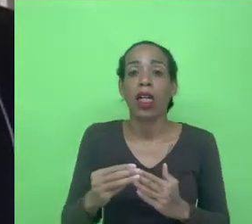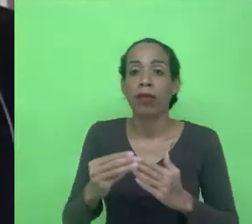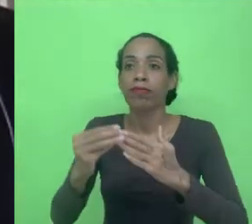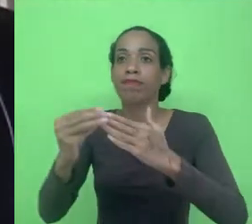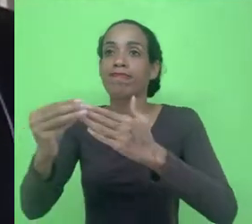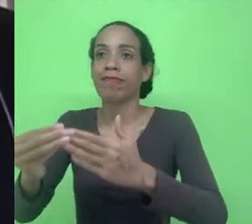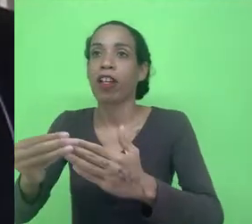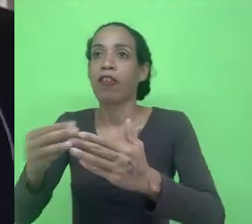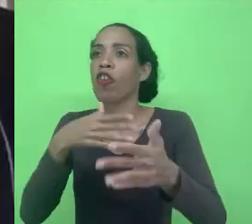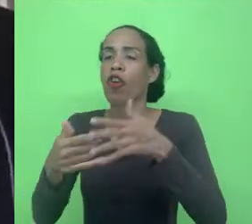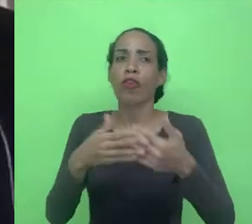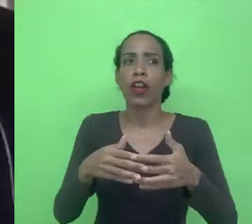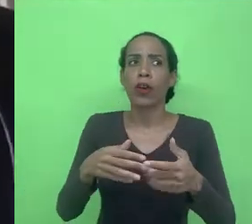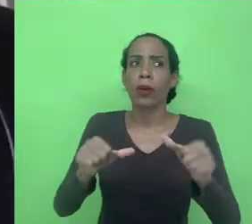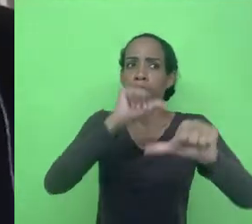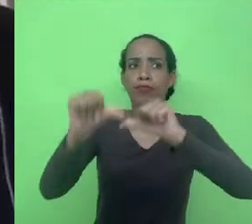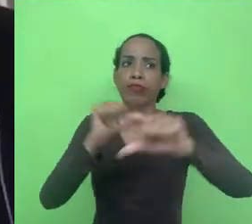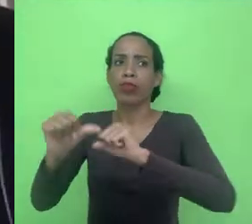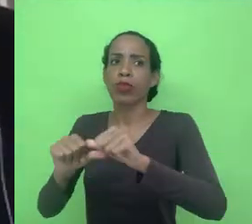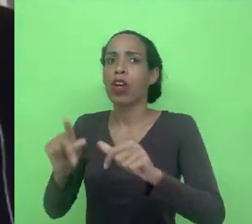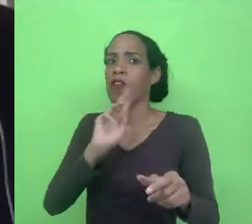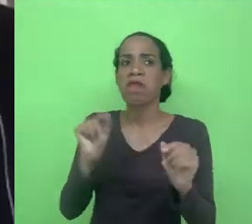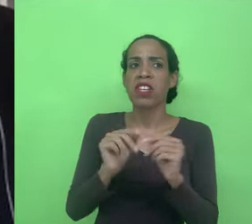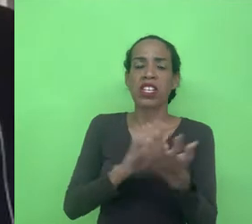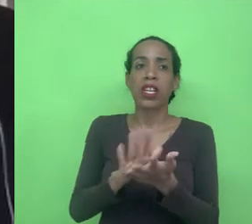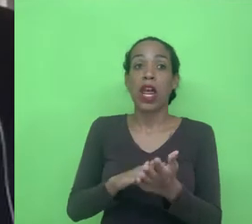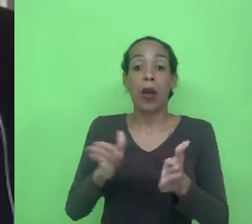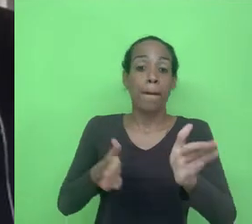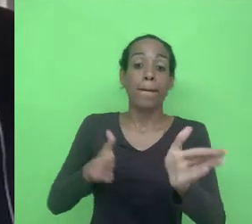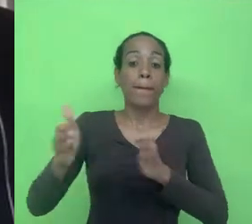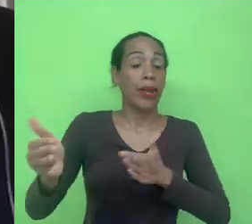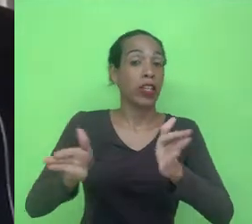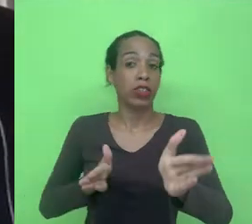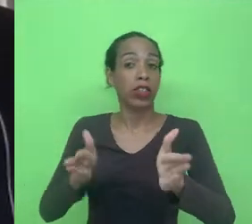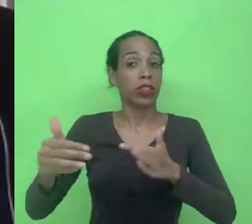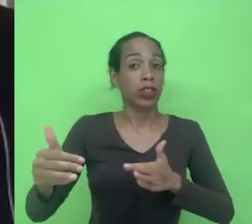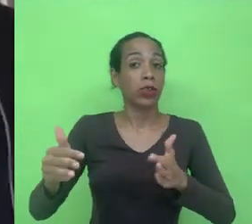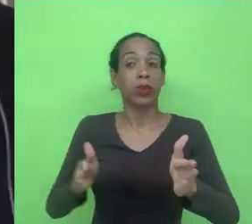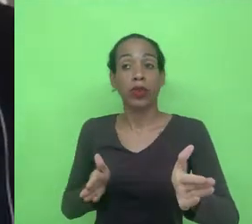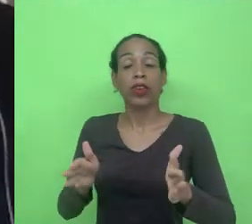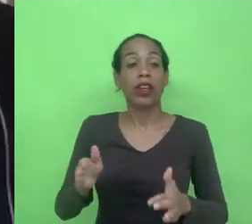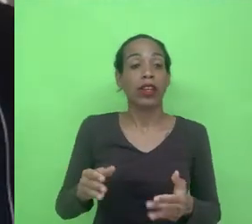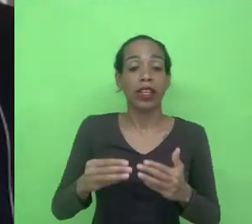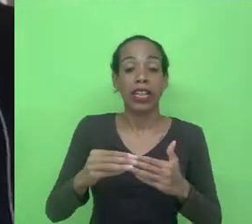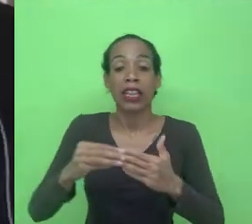não faz ninguém fazer nada o mediador é aquele que transporta